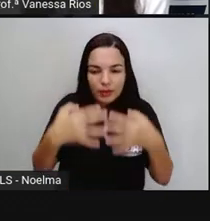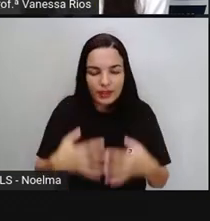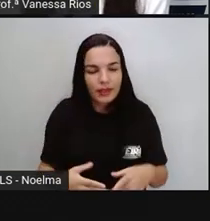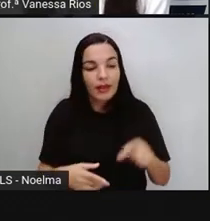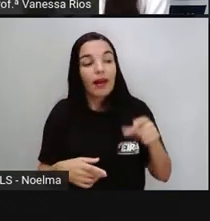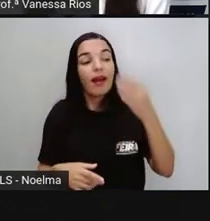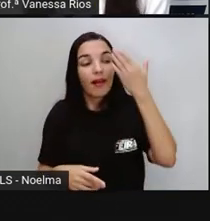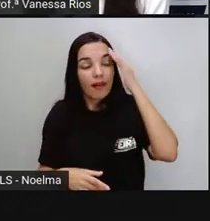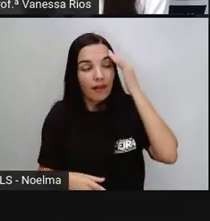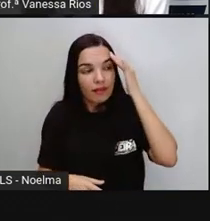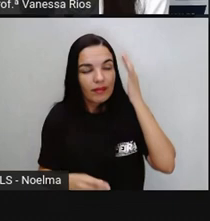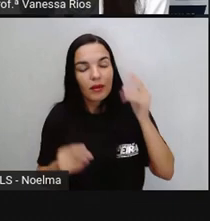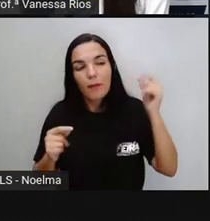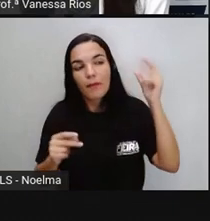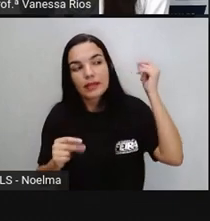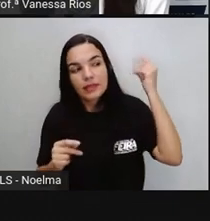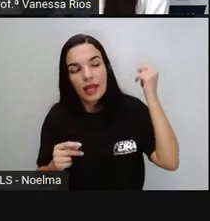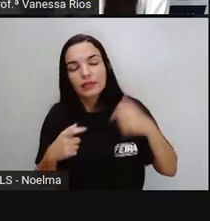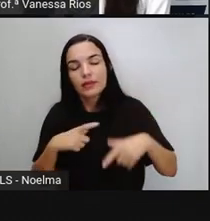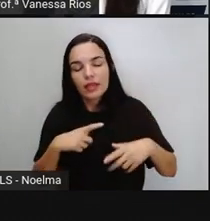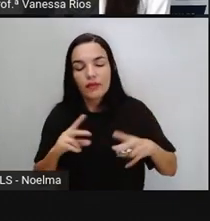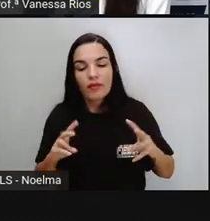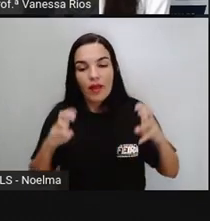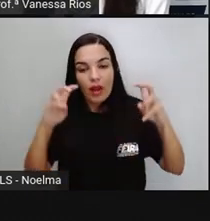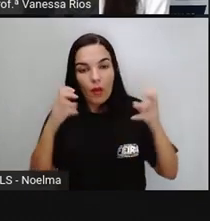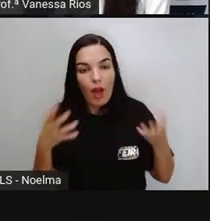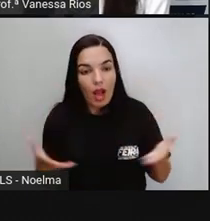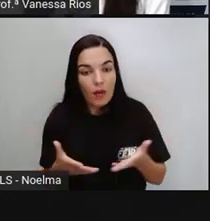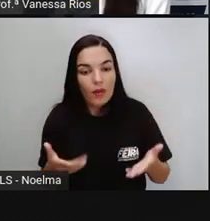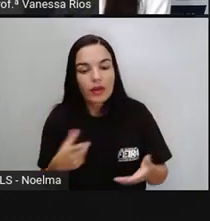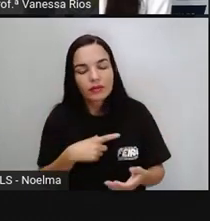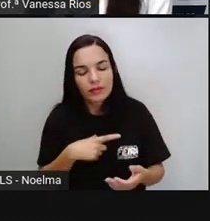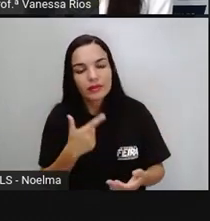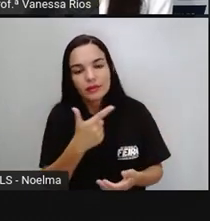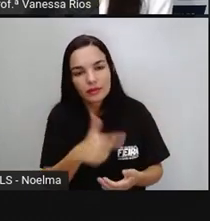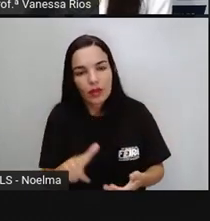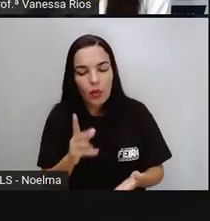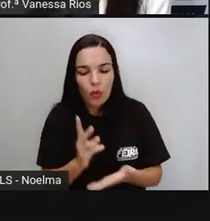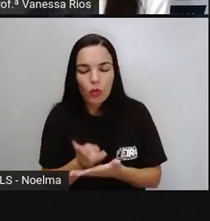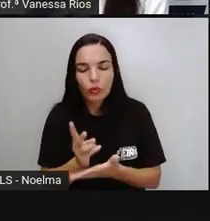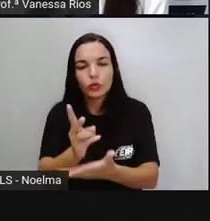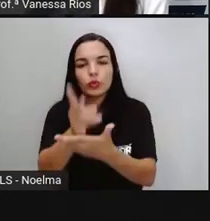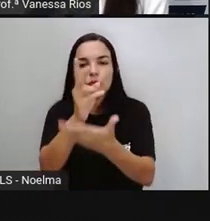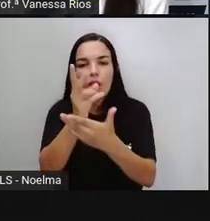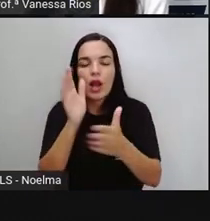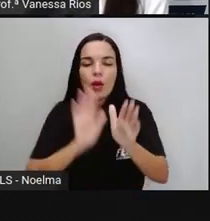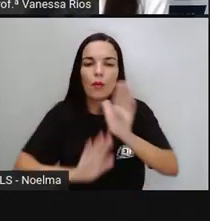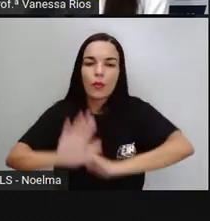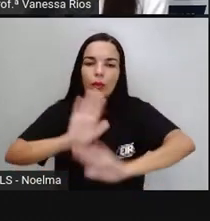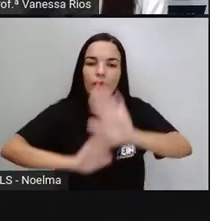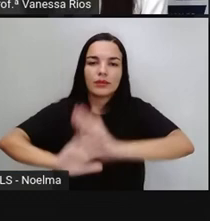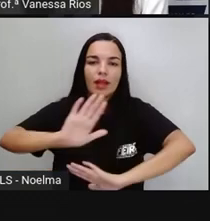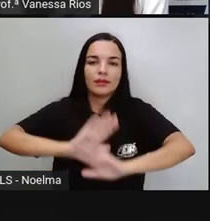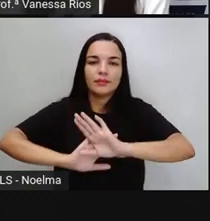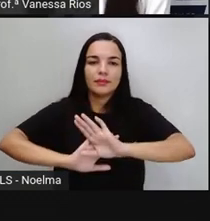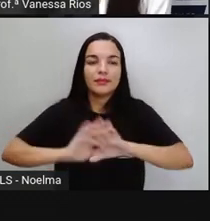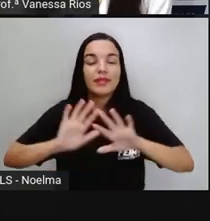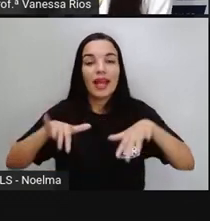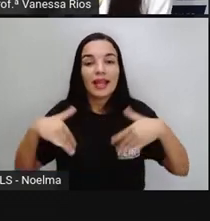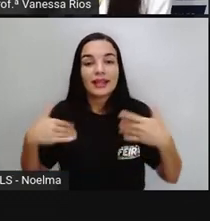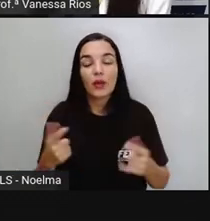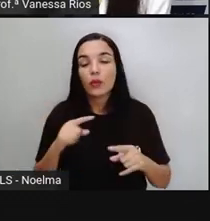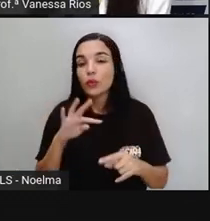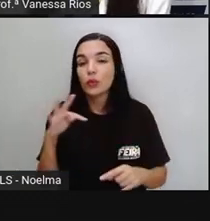reconhecimento, essa valorização e também aí essa conservação, porque tudo isso, né? Todos